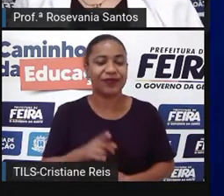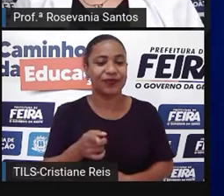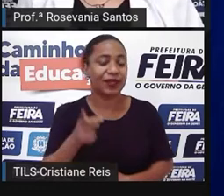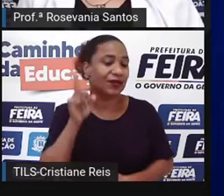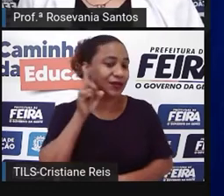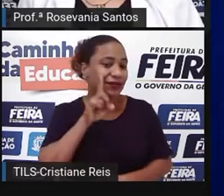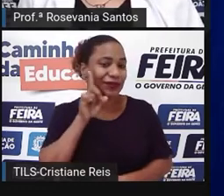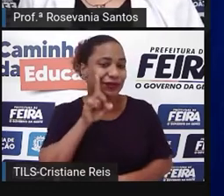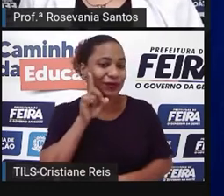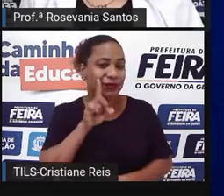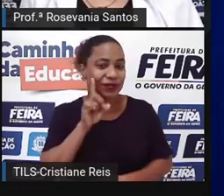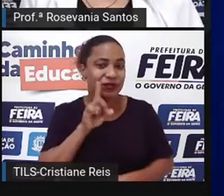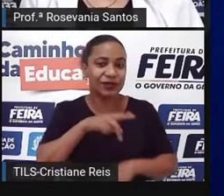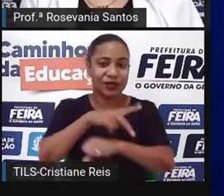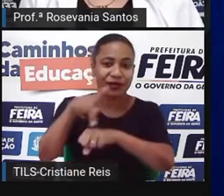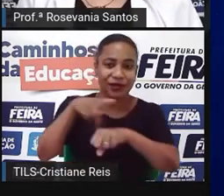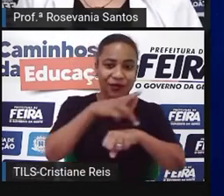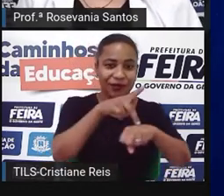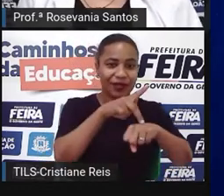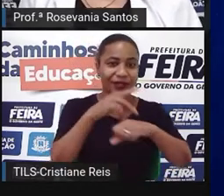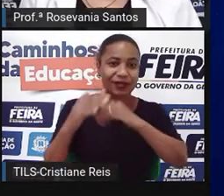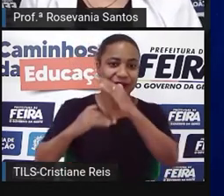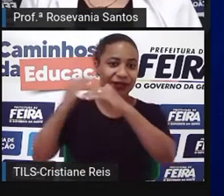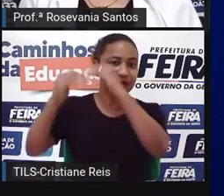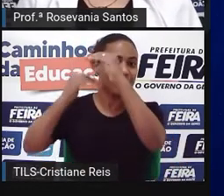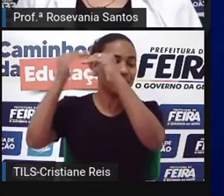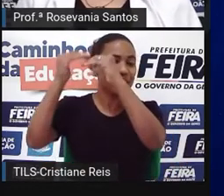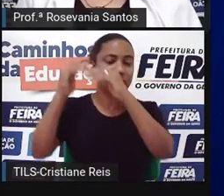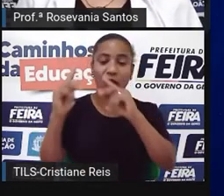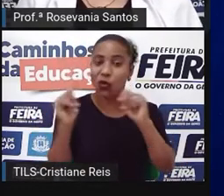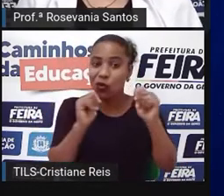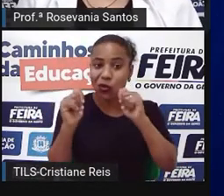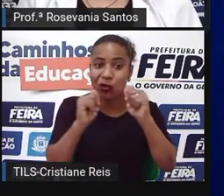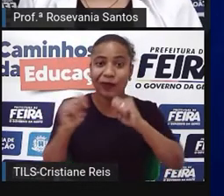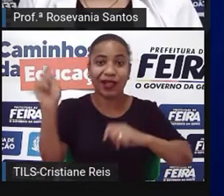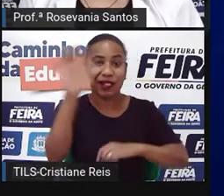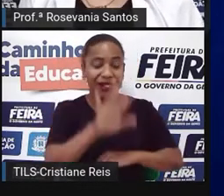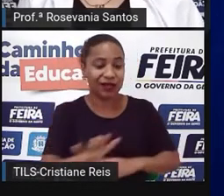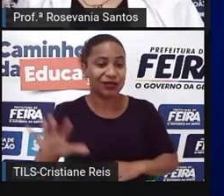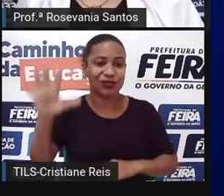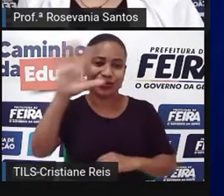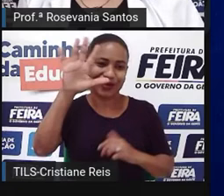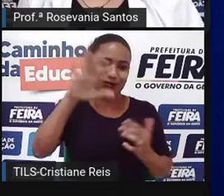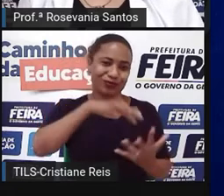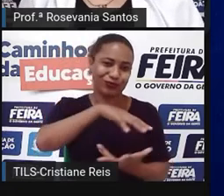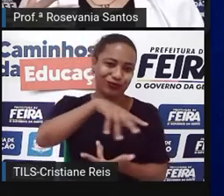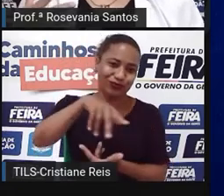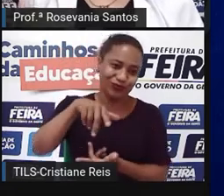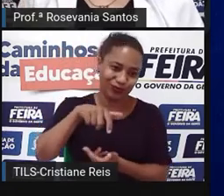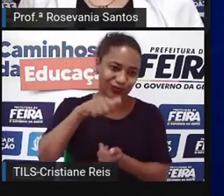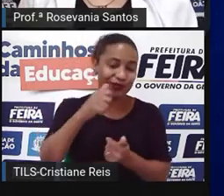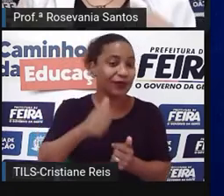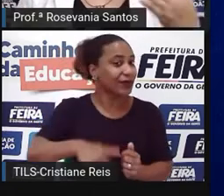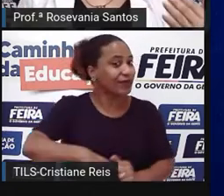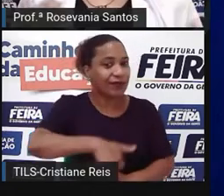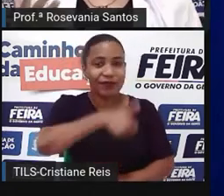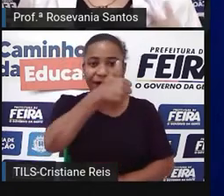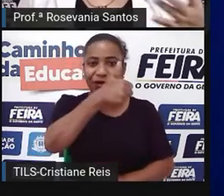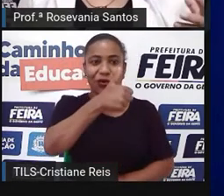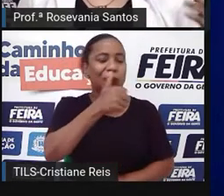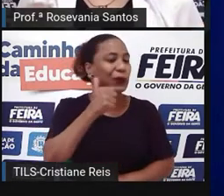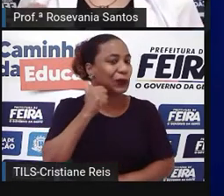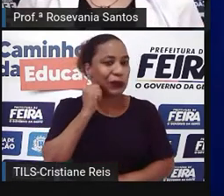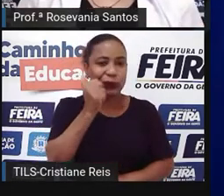são um país desenvolvido e formam a maior economia nacional do mundo. Como eu falei para vocês, quase todos os